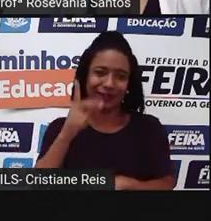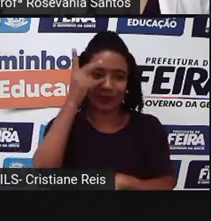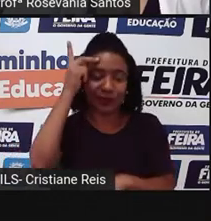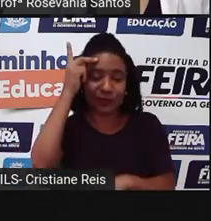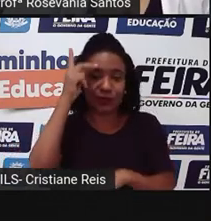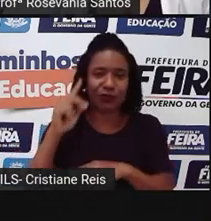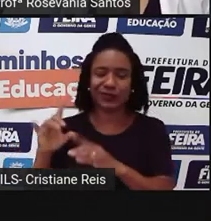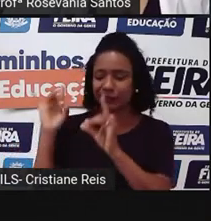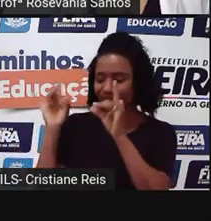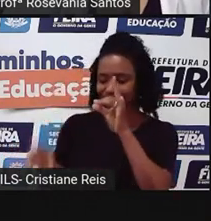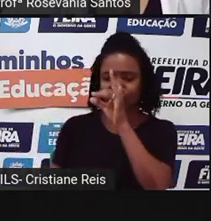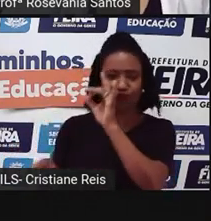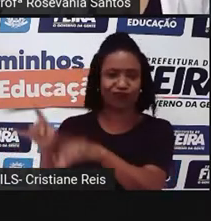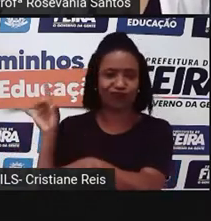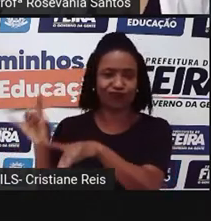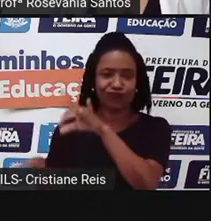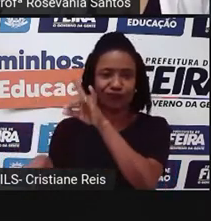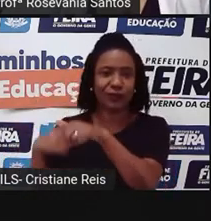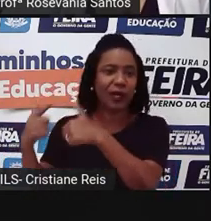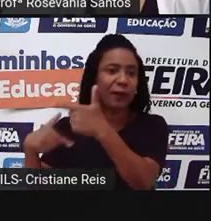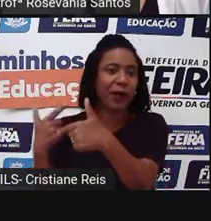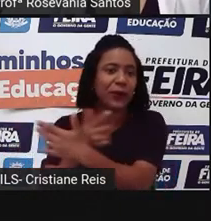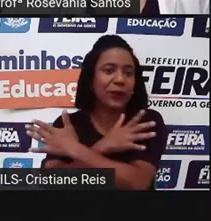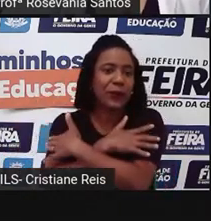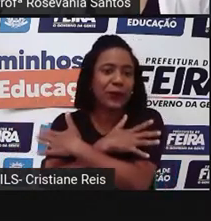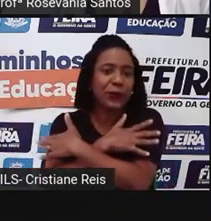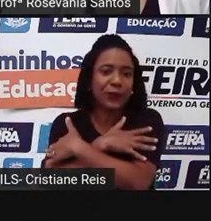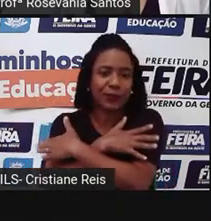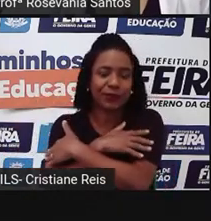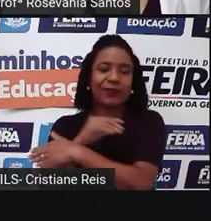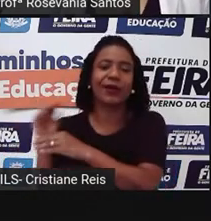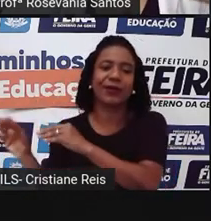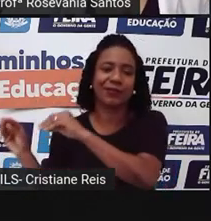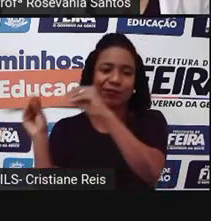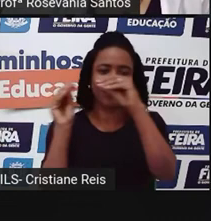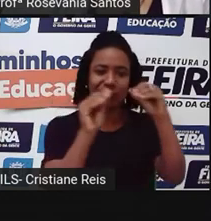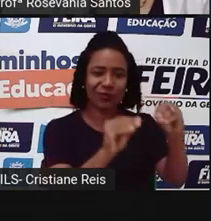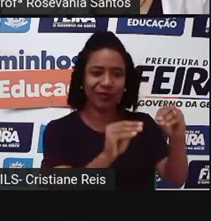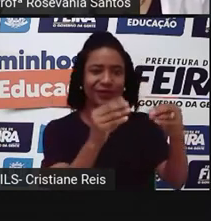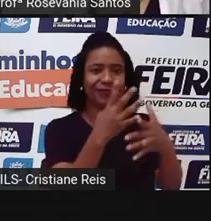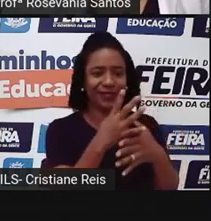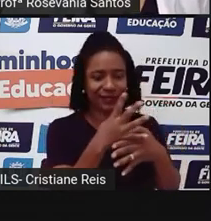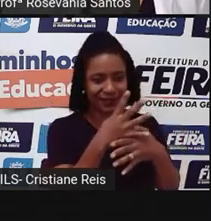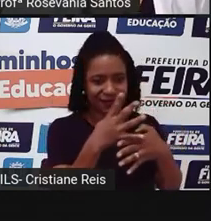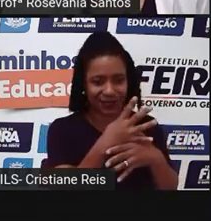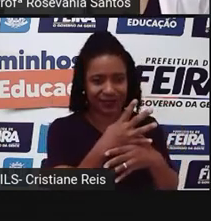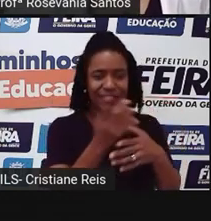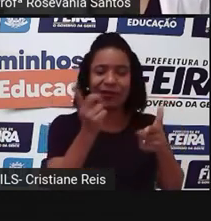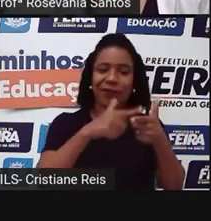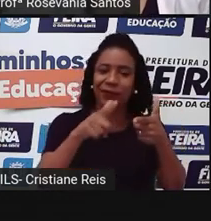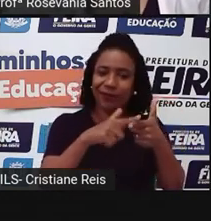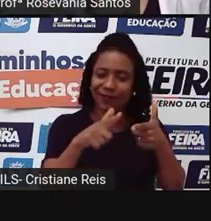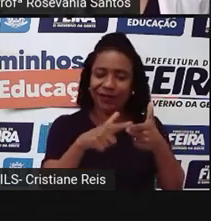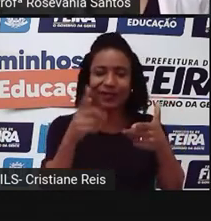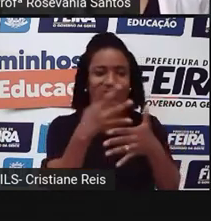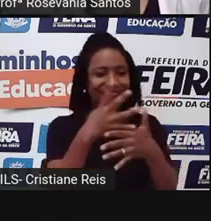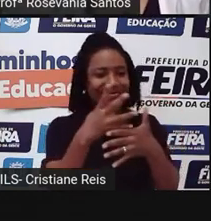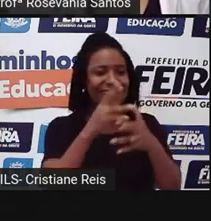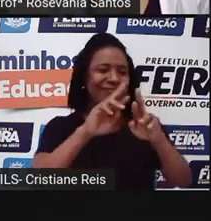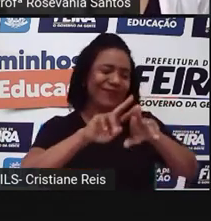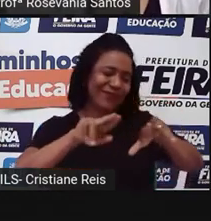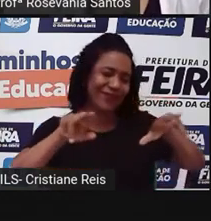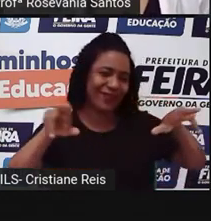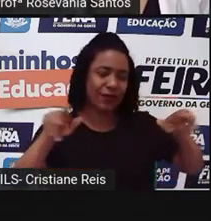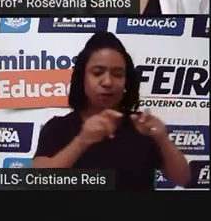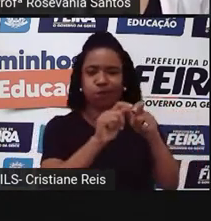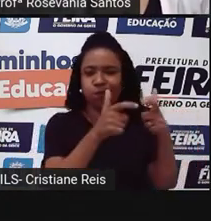maciço, vamos dizer assim, do homem do campo em direção às cidades. Que aí também já gera outros problemas na cidade, né? Dá um inchaço